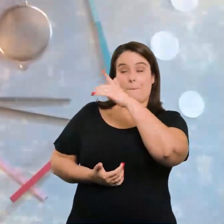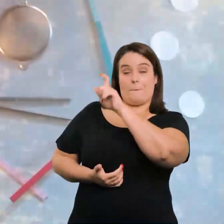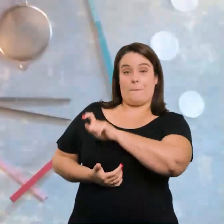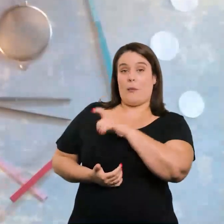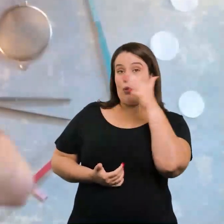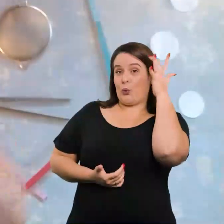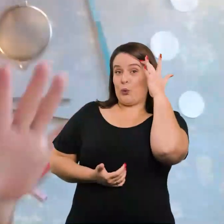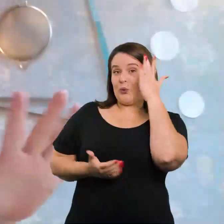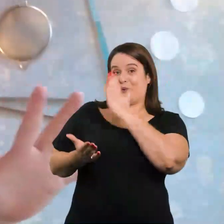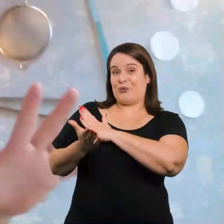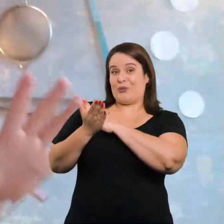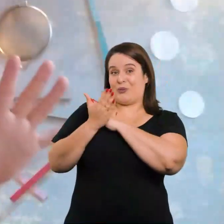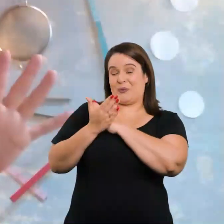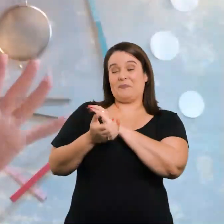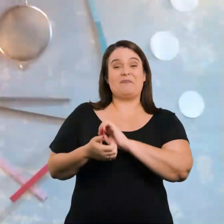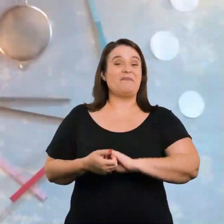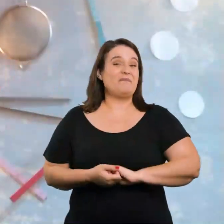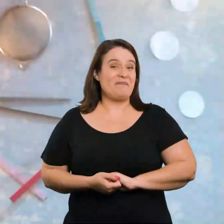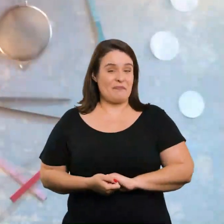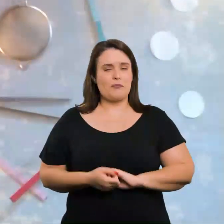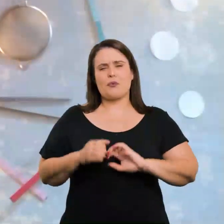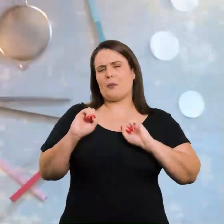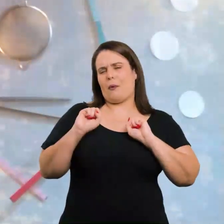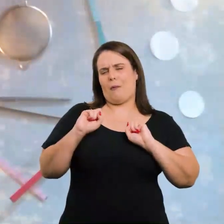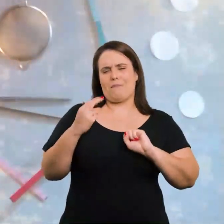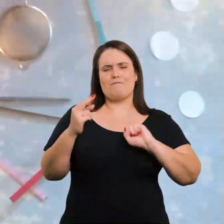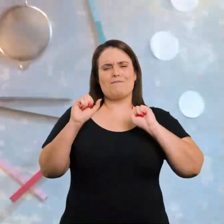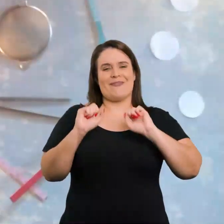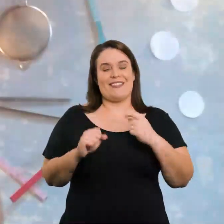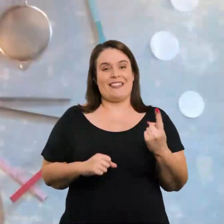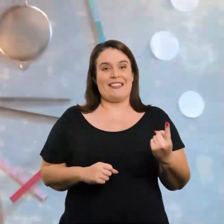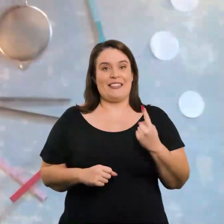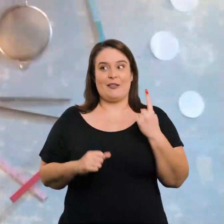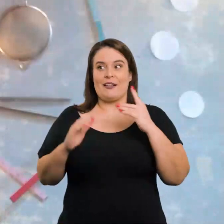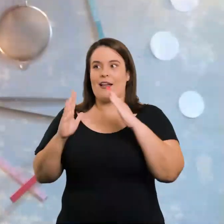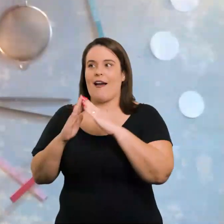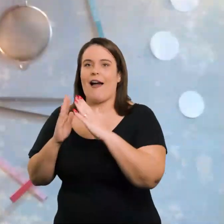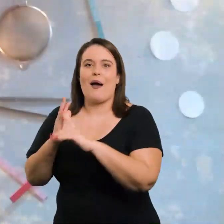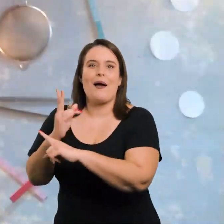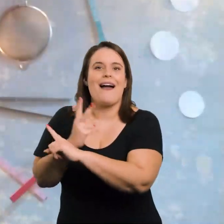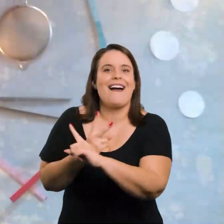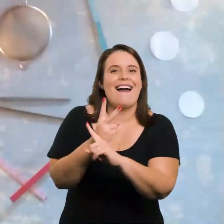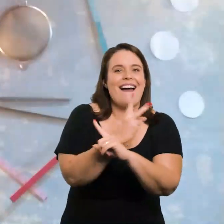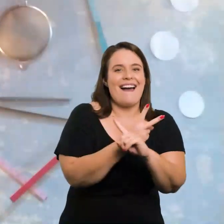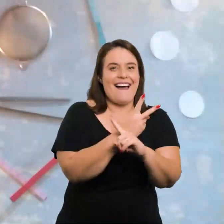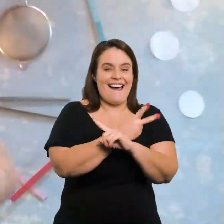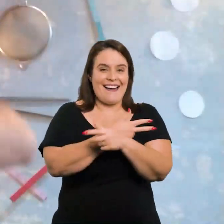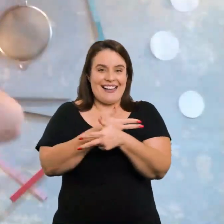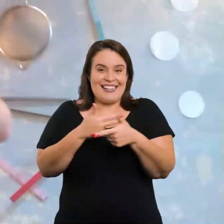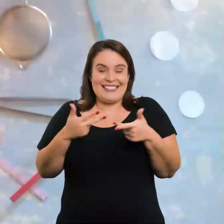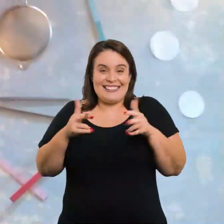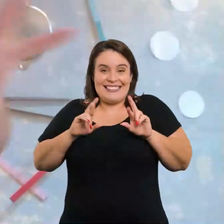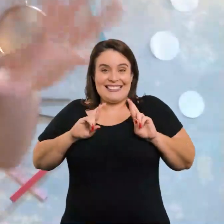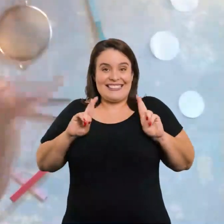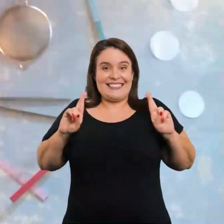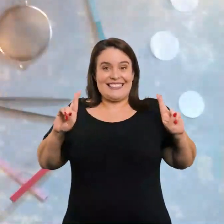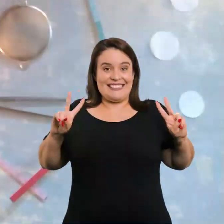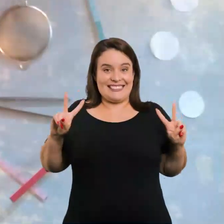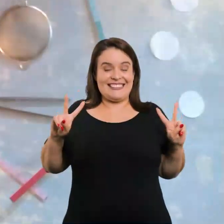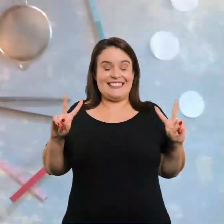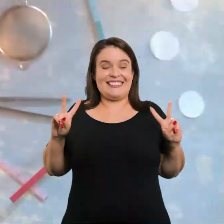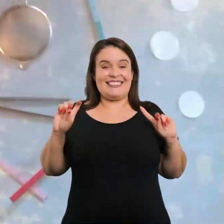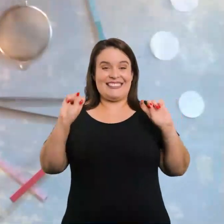você pode pedir ajuda para o adulto que estiver perto de você, e se você for um adulto, pode fazer sozinho mesmo, porque a gente vai procurar pela casa objetos